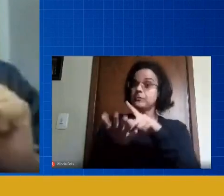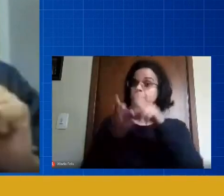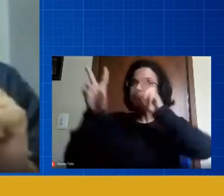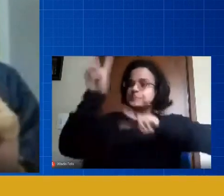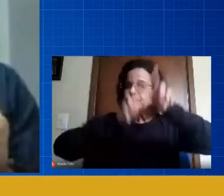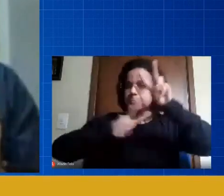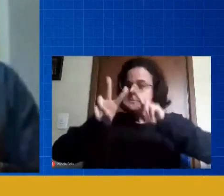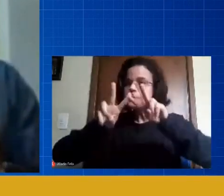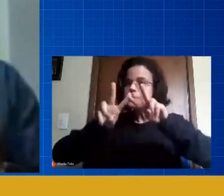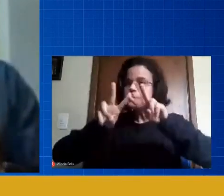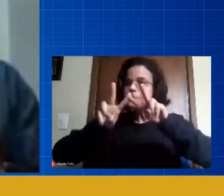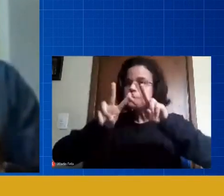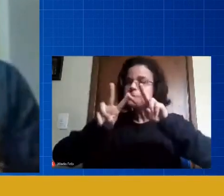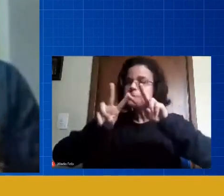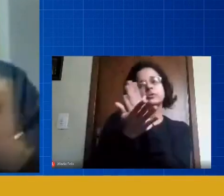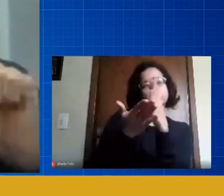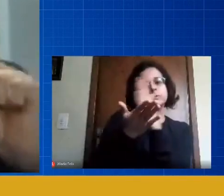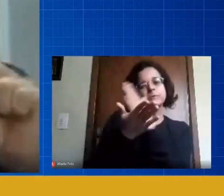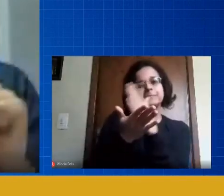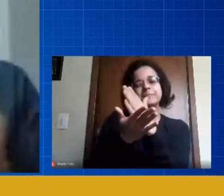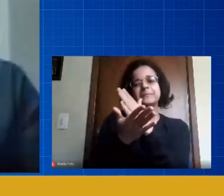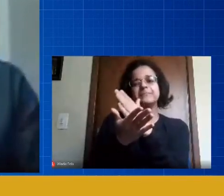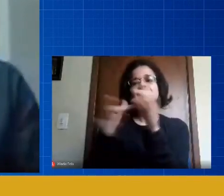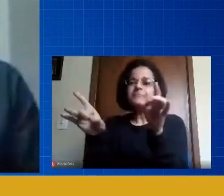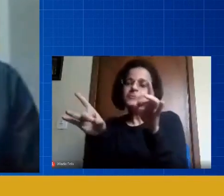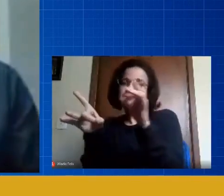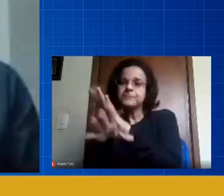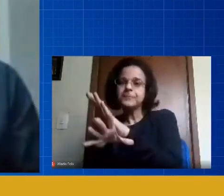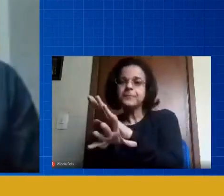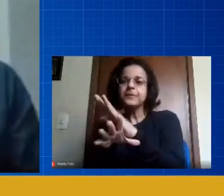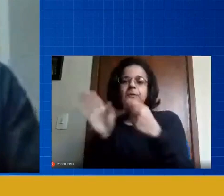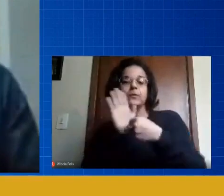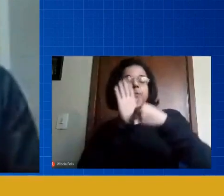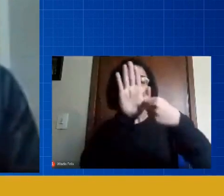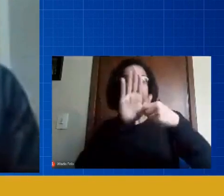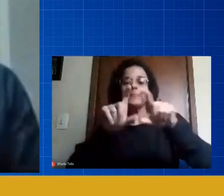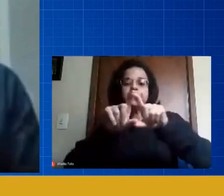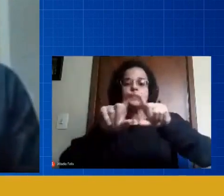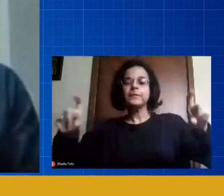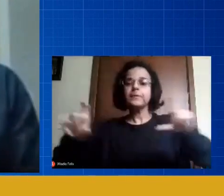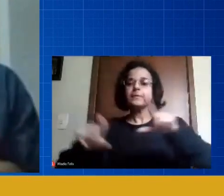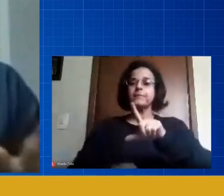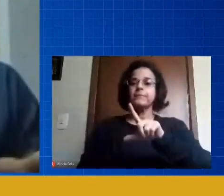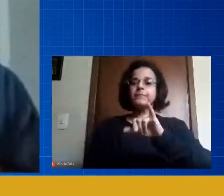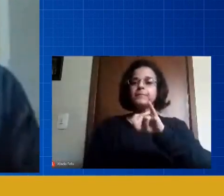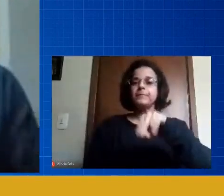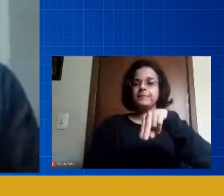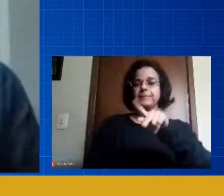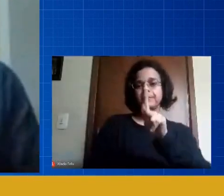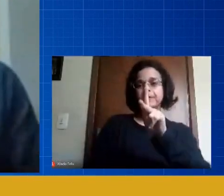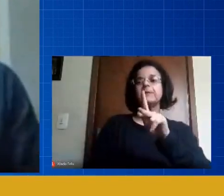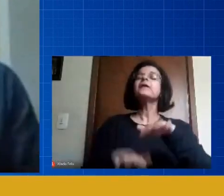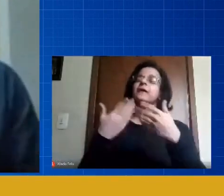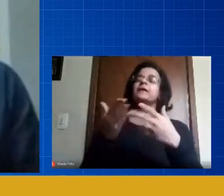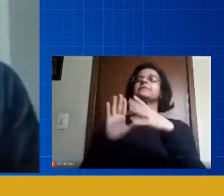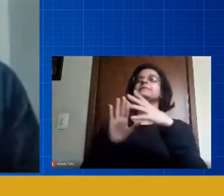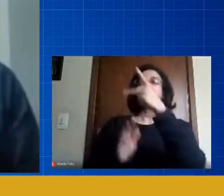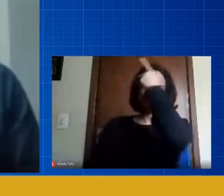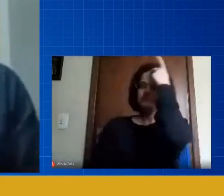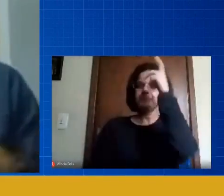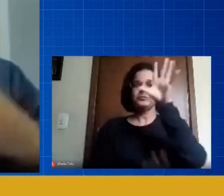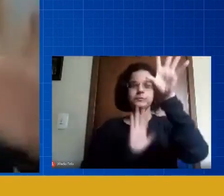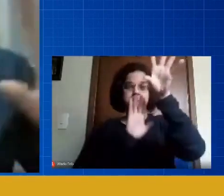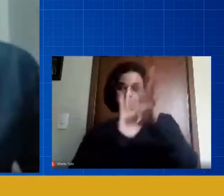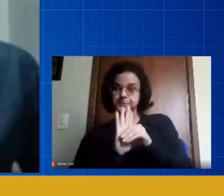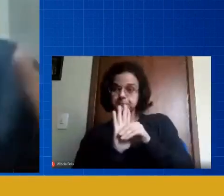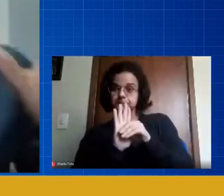metade ou no final, eu, em algum momento, eu lanço um link, ó, o certificado de vocês estão aqui, aí a pessoa baixa aquele certificado